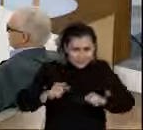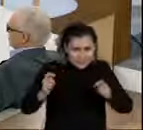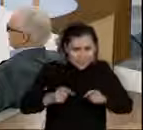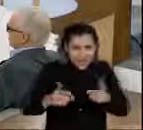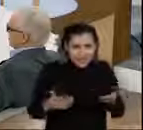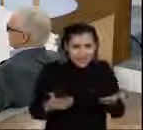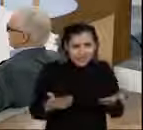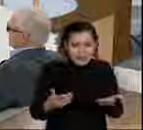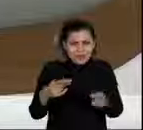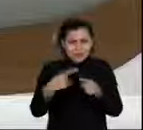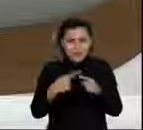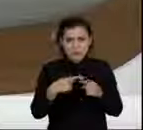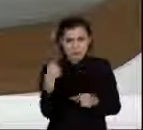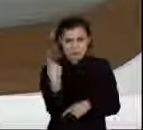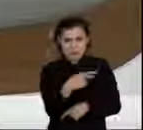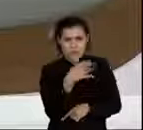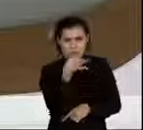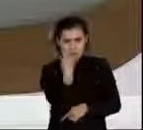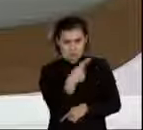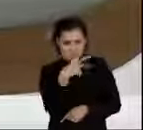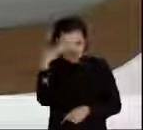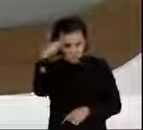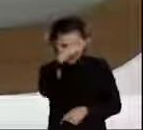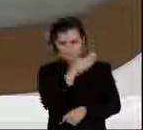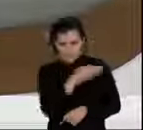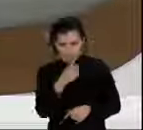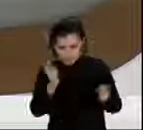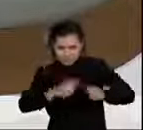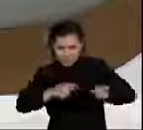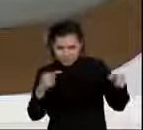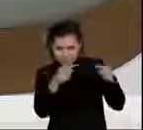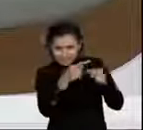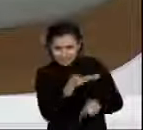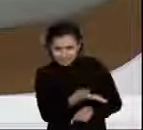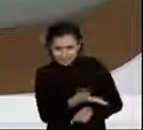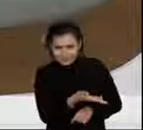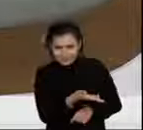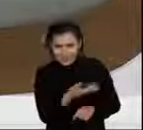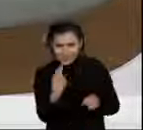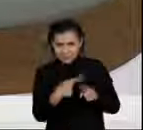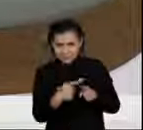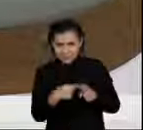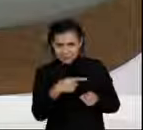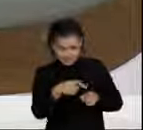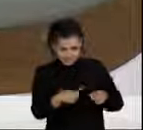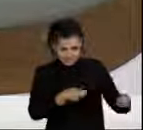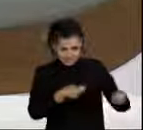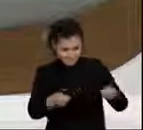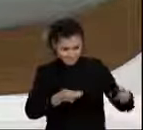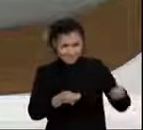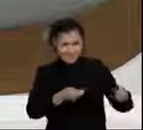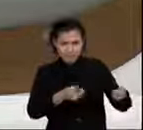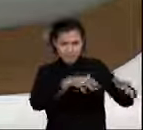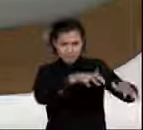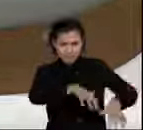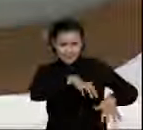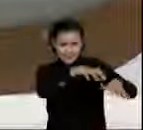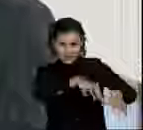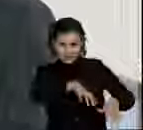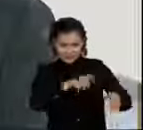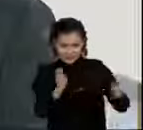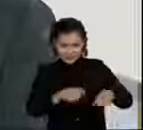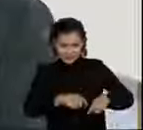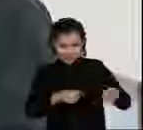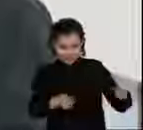bem na cabeça do presidente, ela é possível trabalhar a mineração de maneira sustentável na Amazônia?